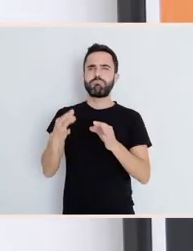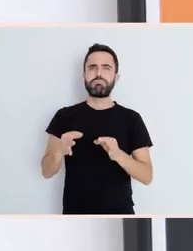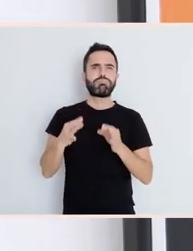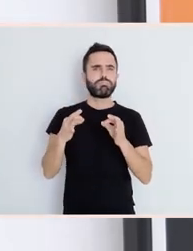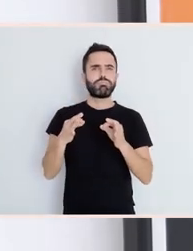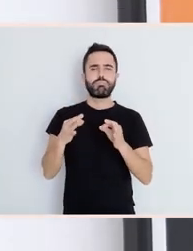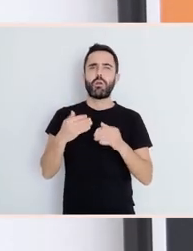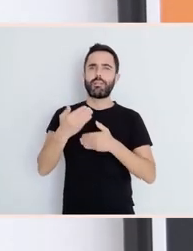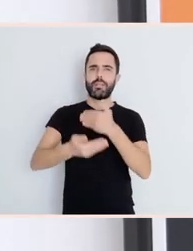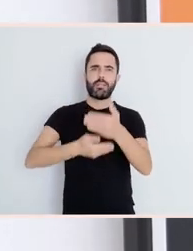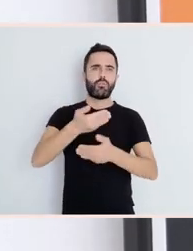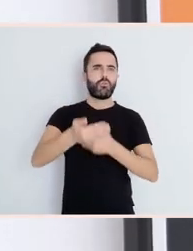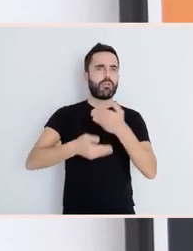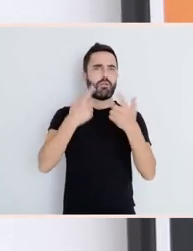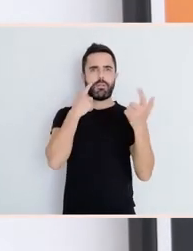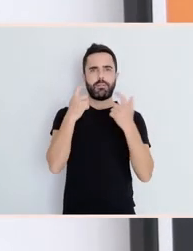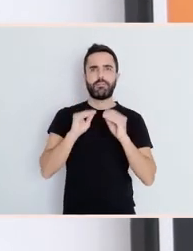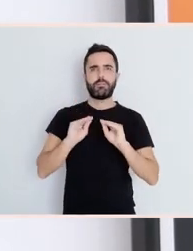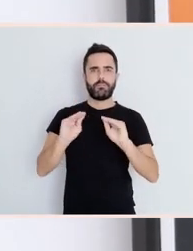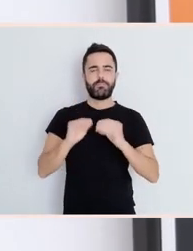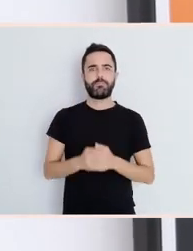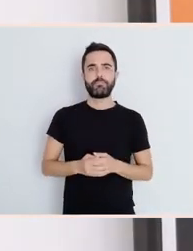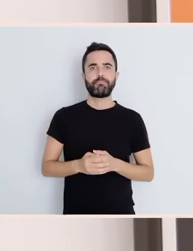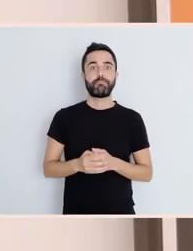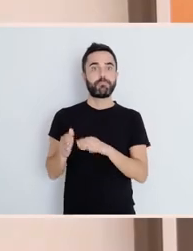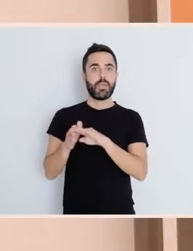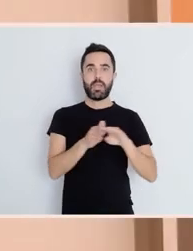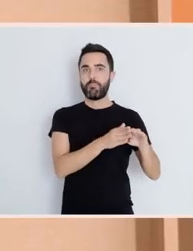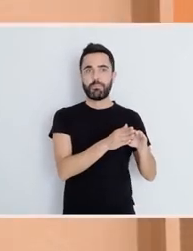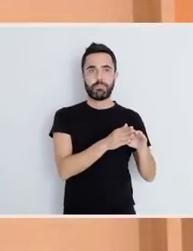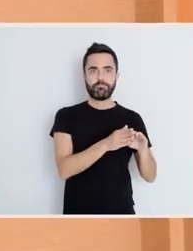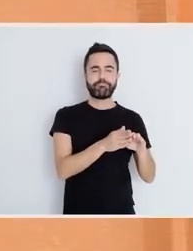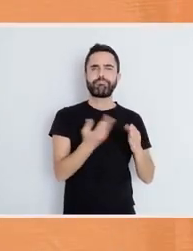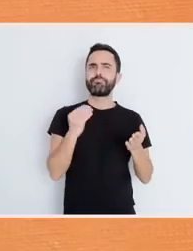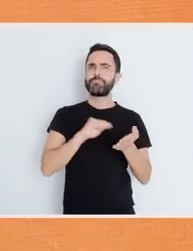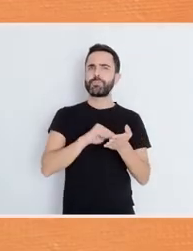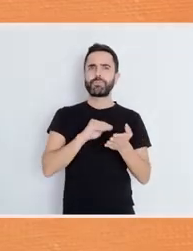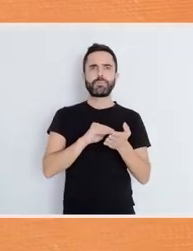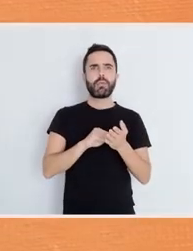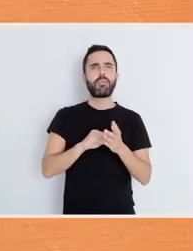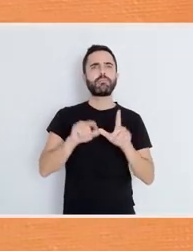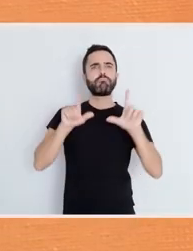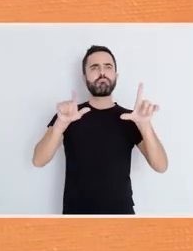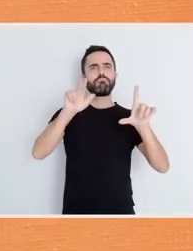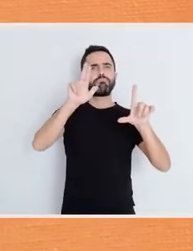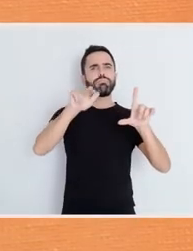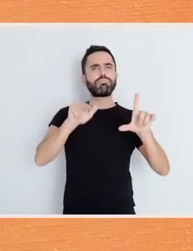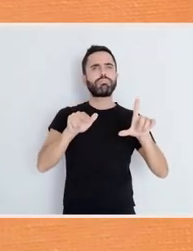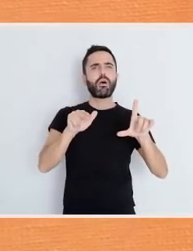constantes ao longo da súa trasetoria artística. E por outra parte, moitas veces pinta